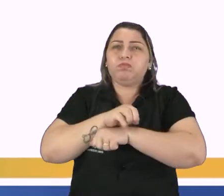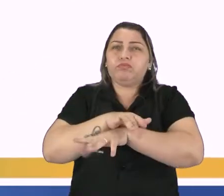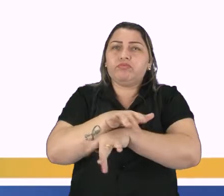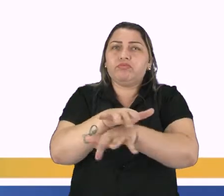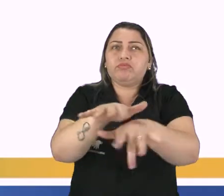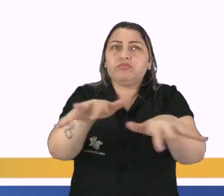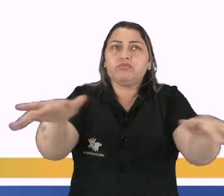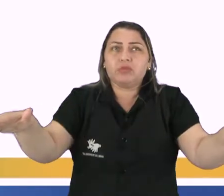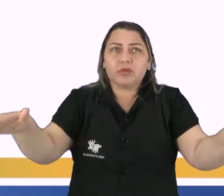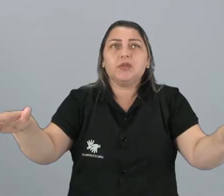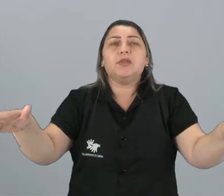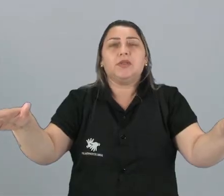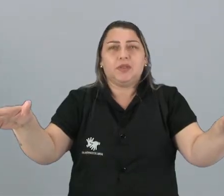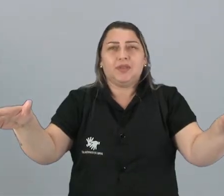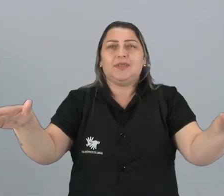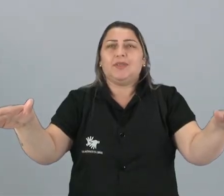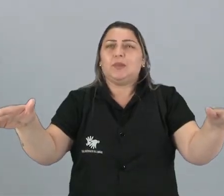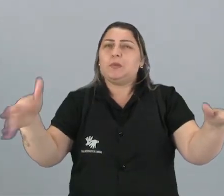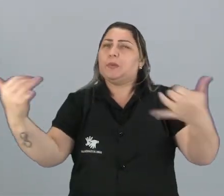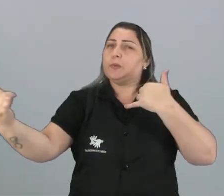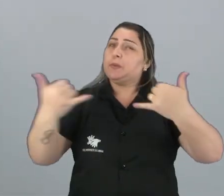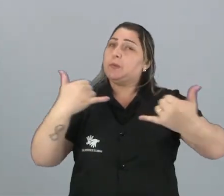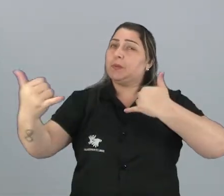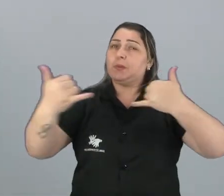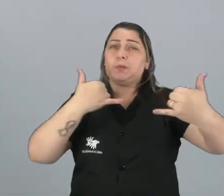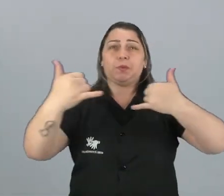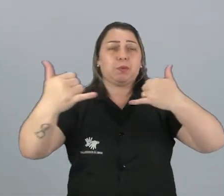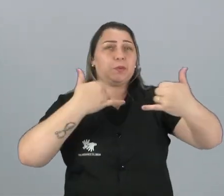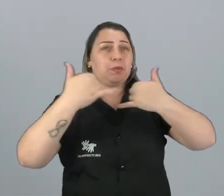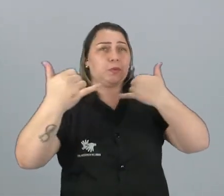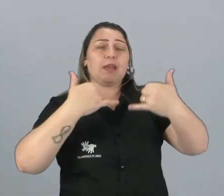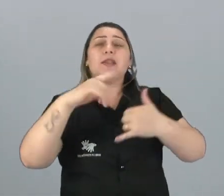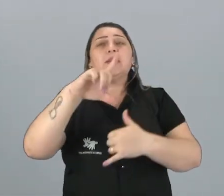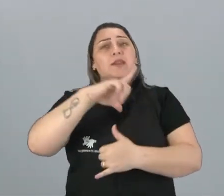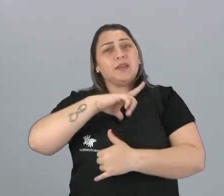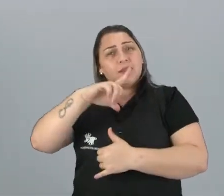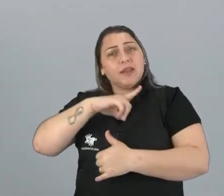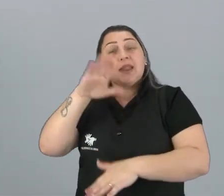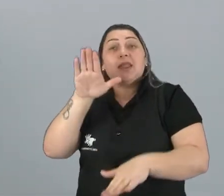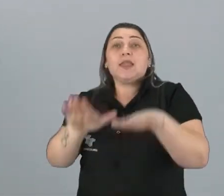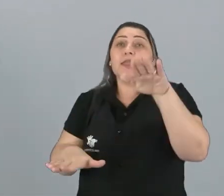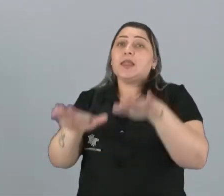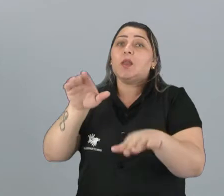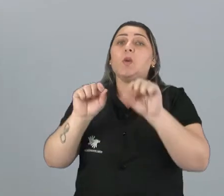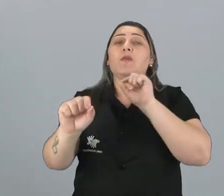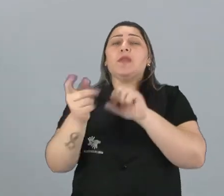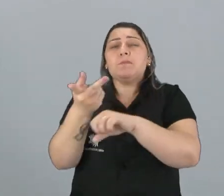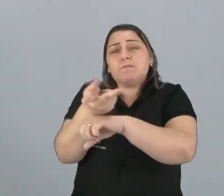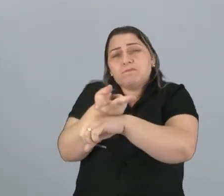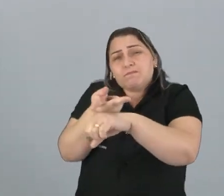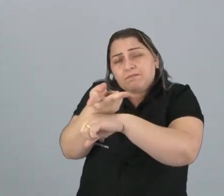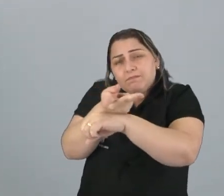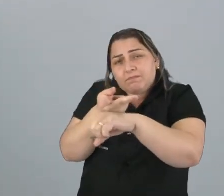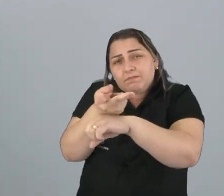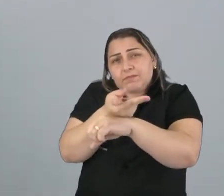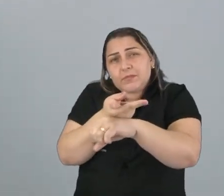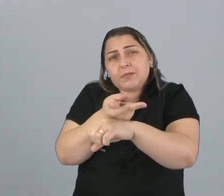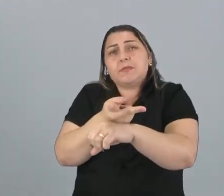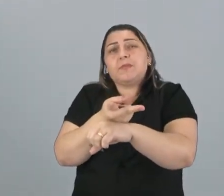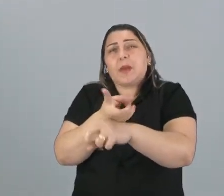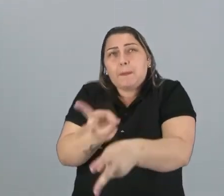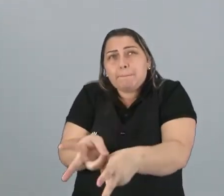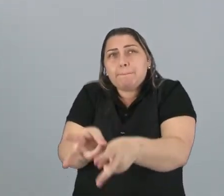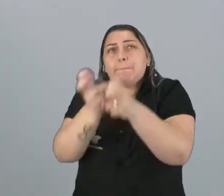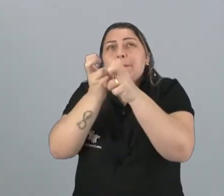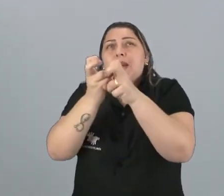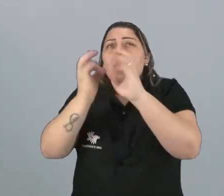para todos os lados, de todos os tipos de informações se tem, dependendo do que você busca. Percepção de